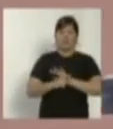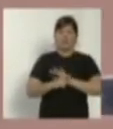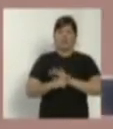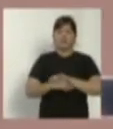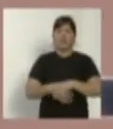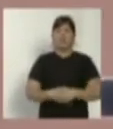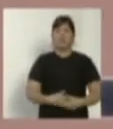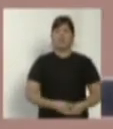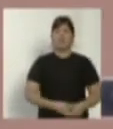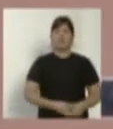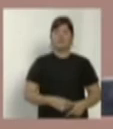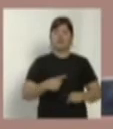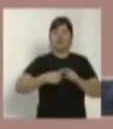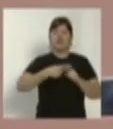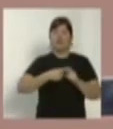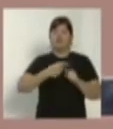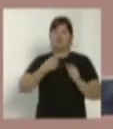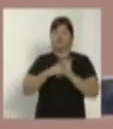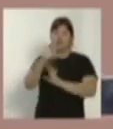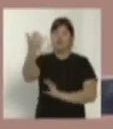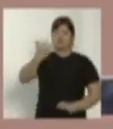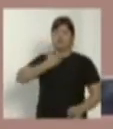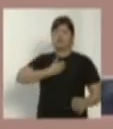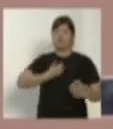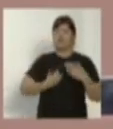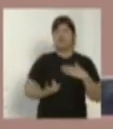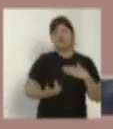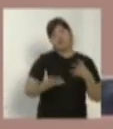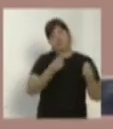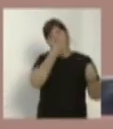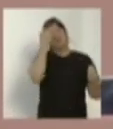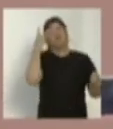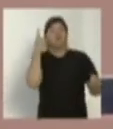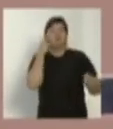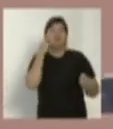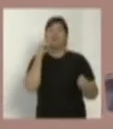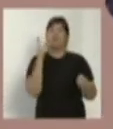para mim. Eu acho que muita gente deve ter pensado a mesma coisa.